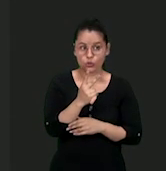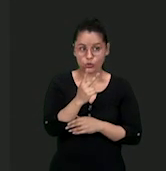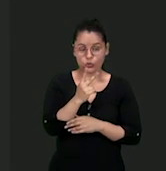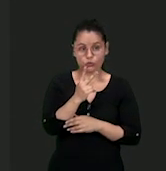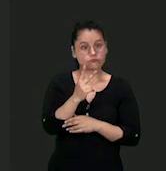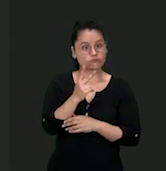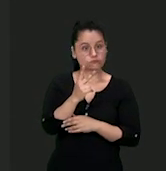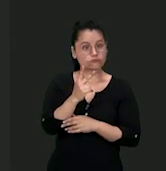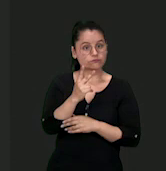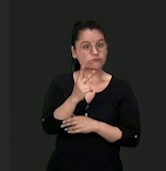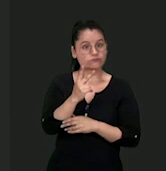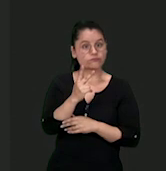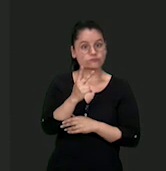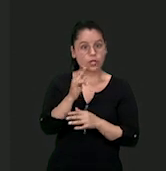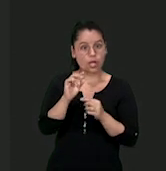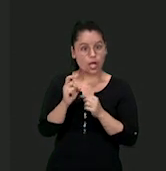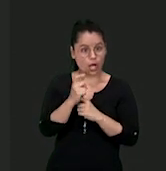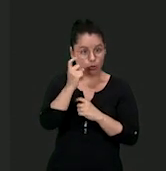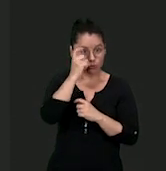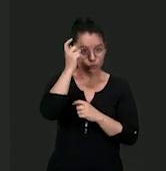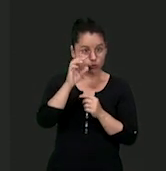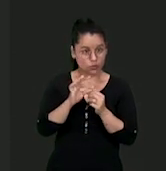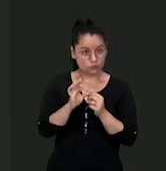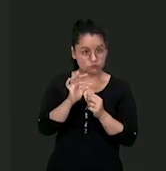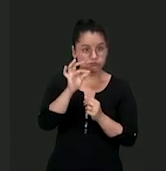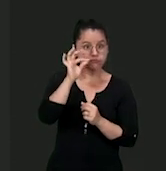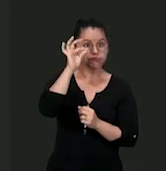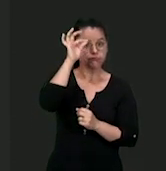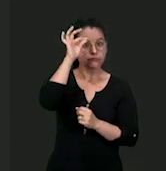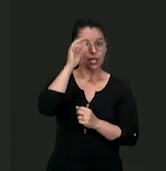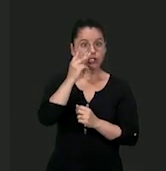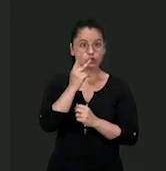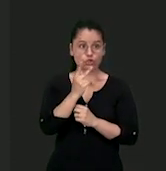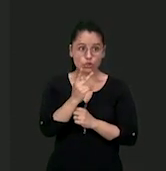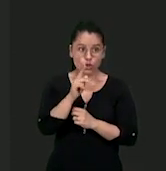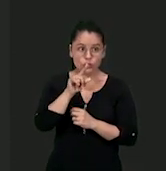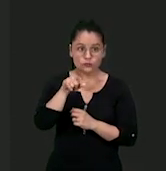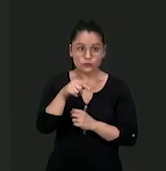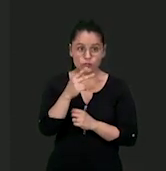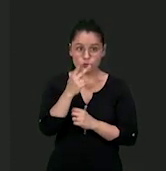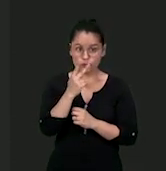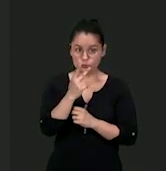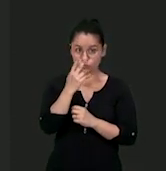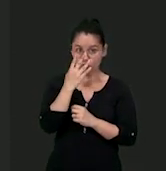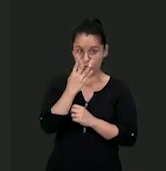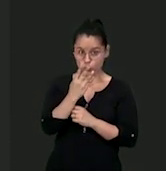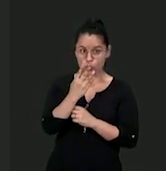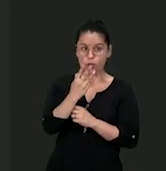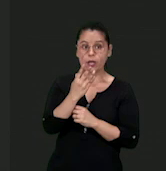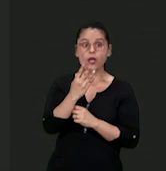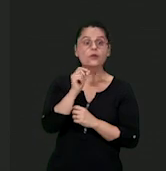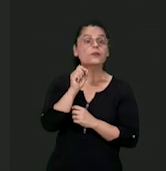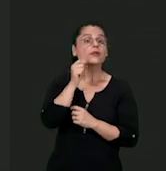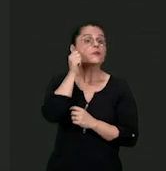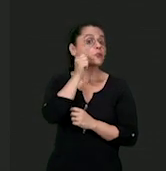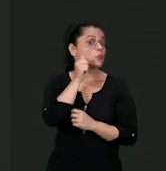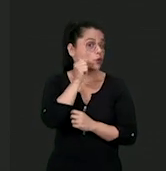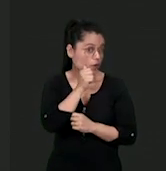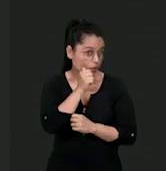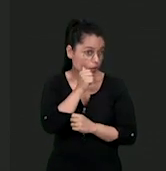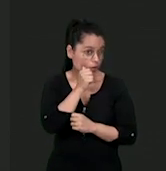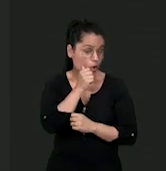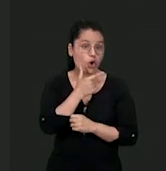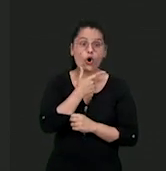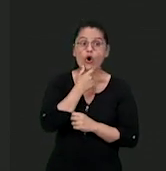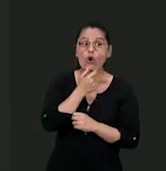essa rede que divide, né, a quadra ao meio, ela tem uma altura, e ela é de dois metros e vinte e quatro para mulheres, e